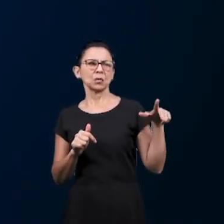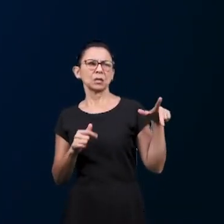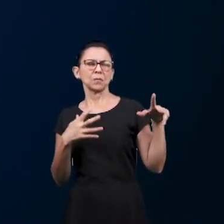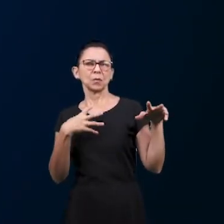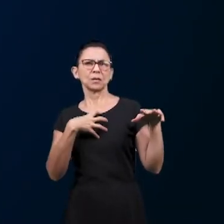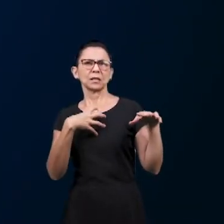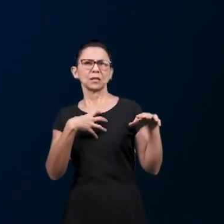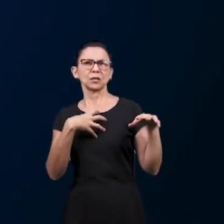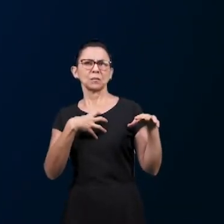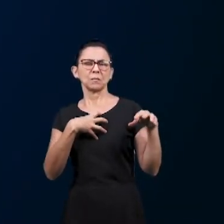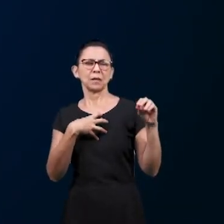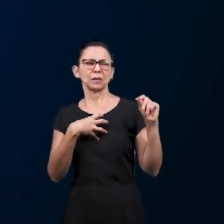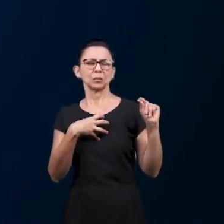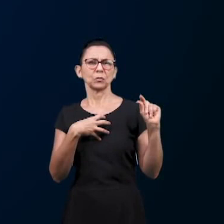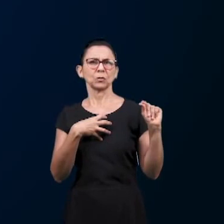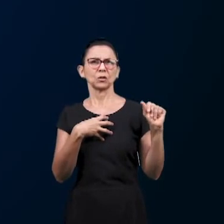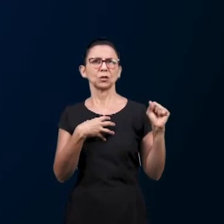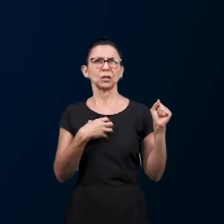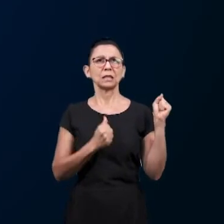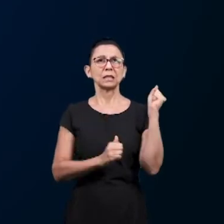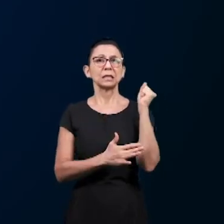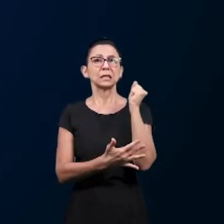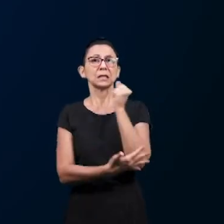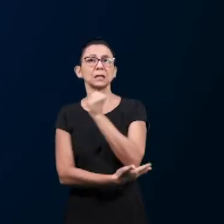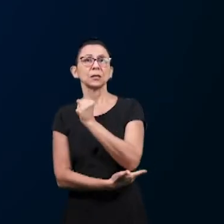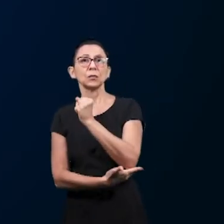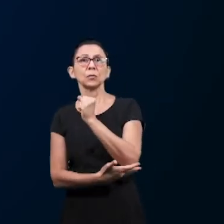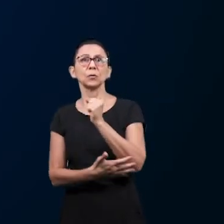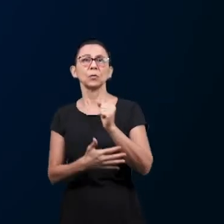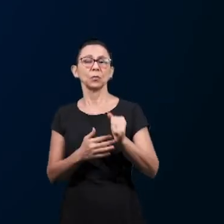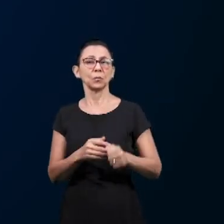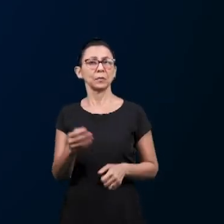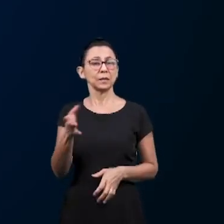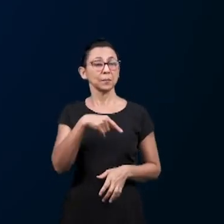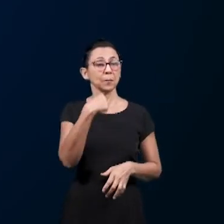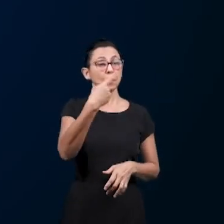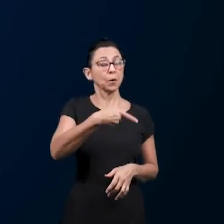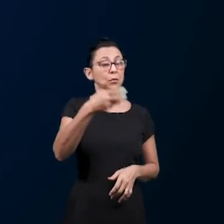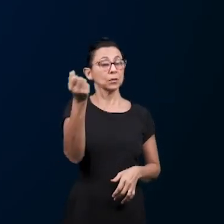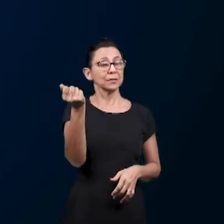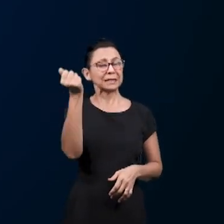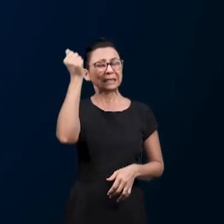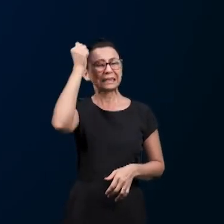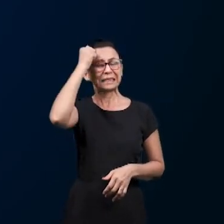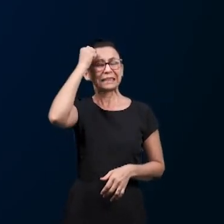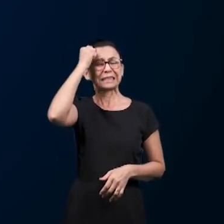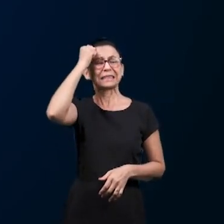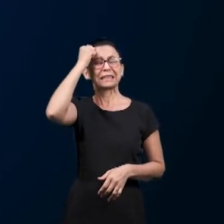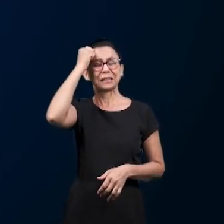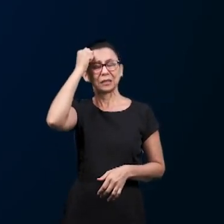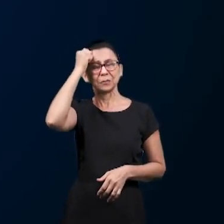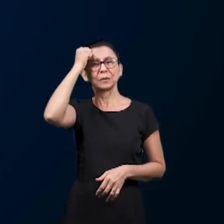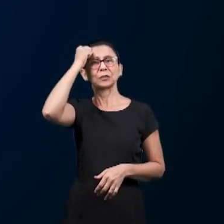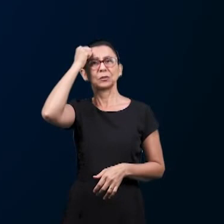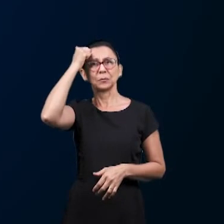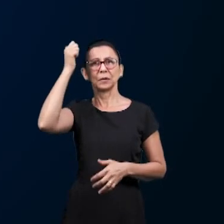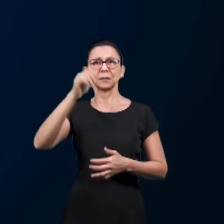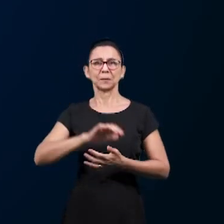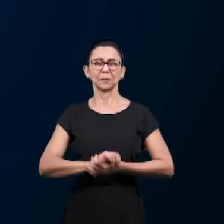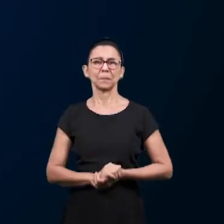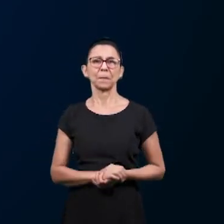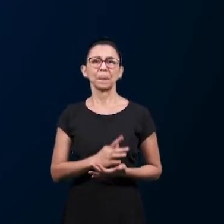era de culpa, e esse sentimento só é reconhecido a partir do arrependimento. O arrependimento é o